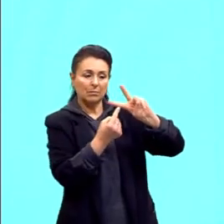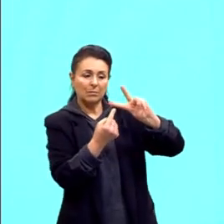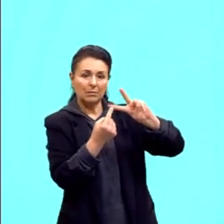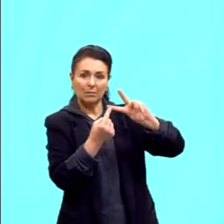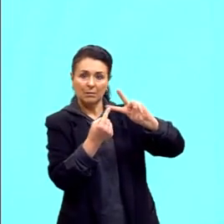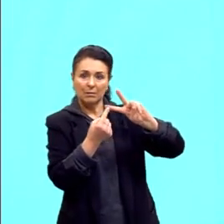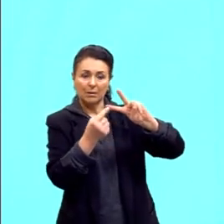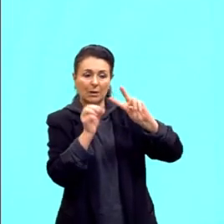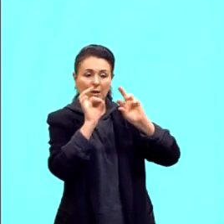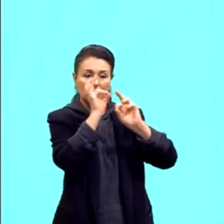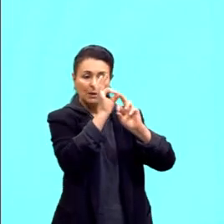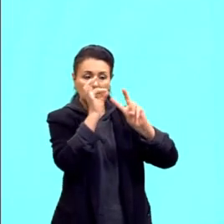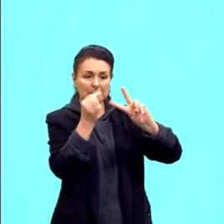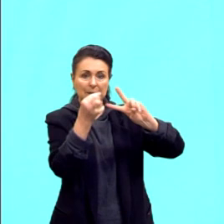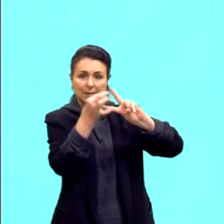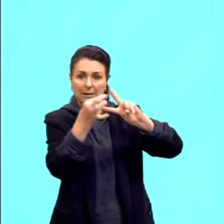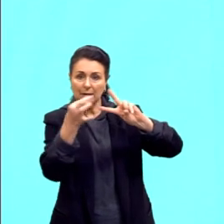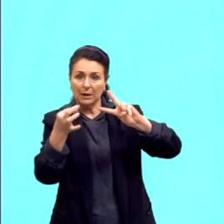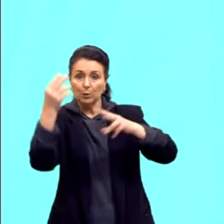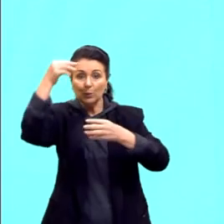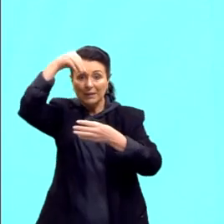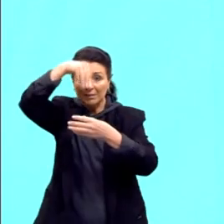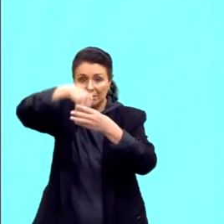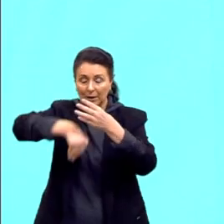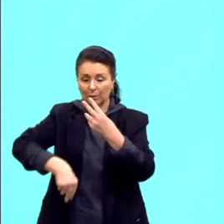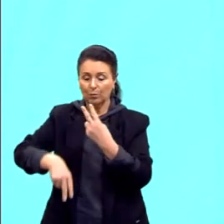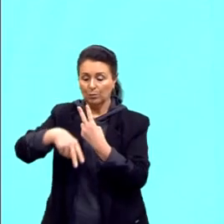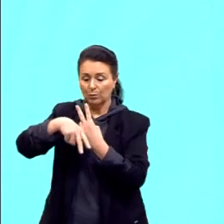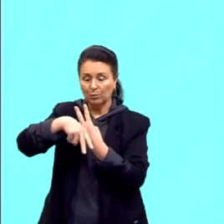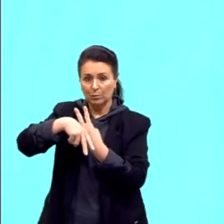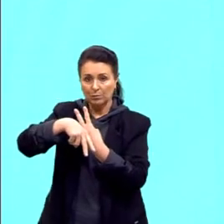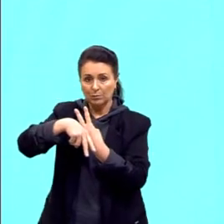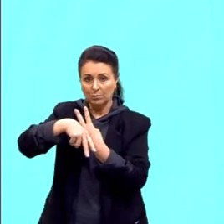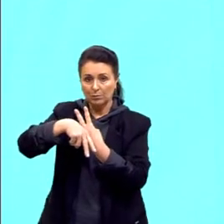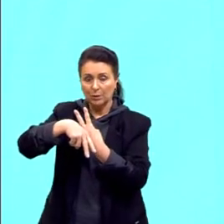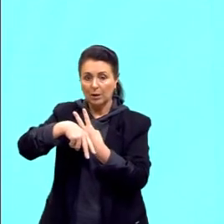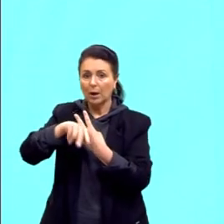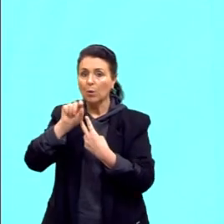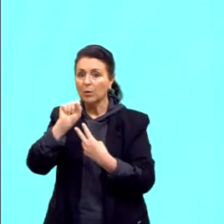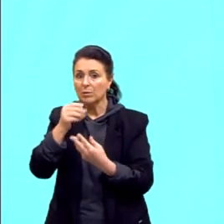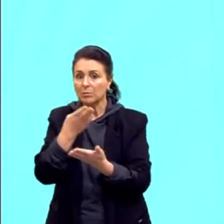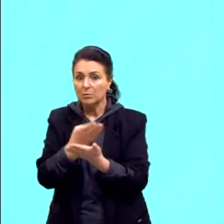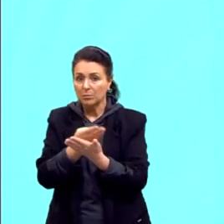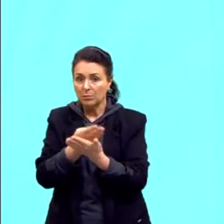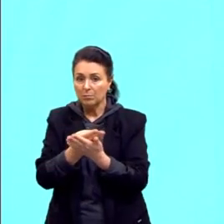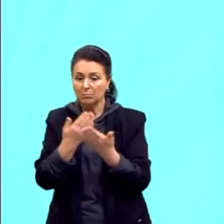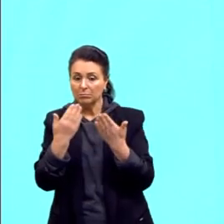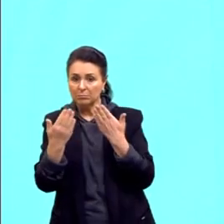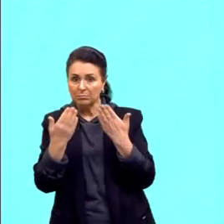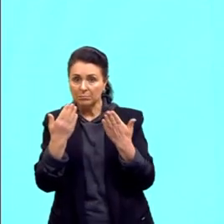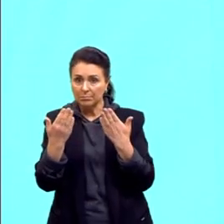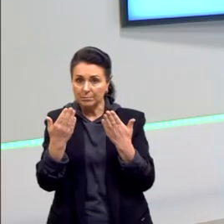específica ali no cromossomo. A localização que a gente pretende estudar e analisar.